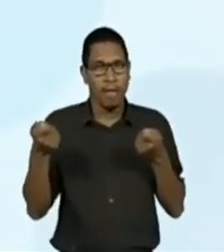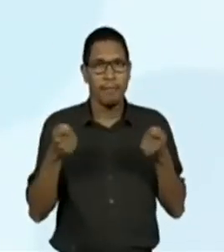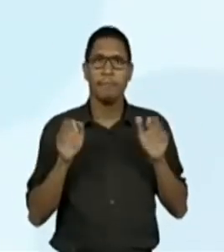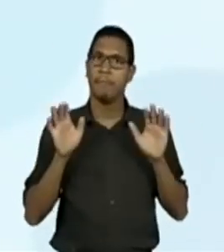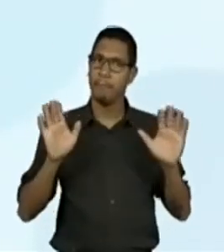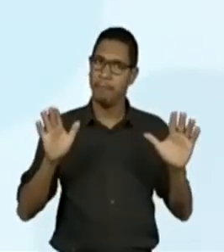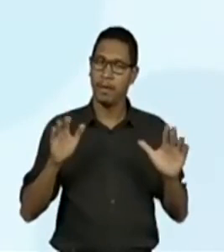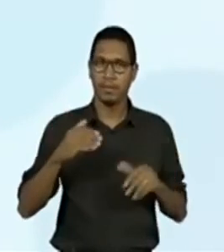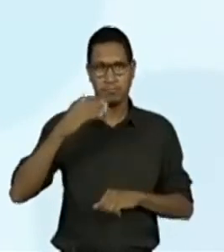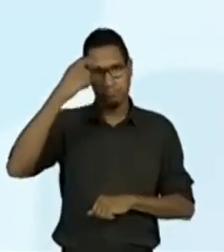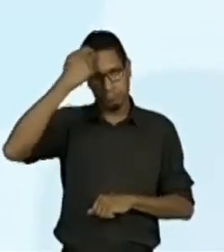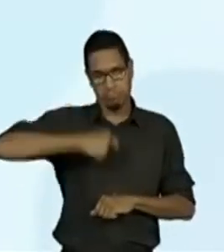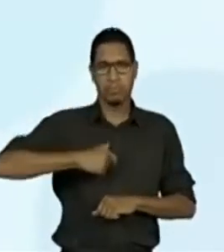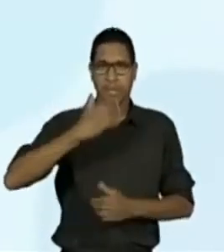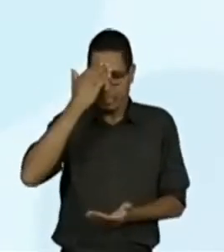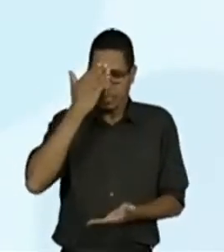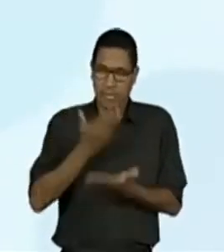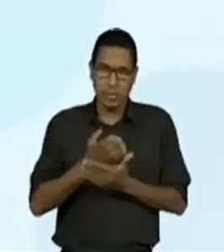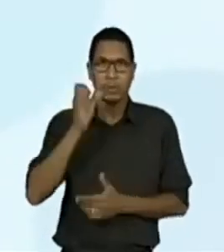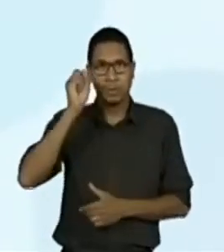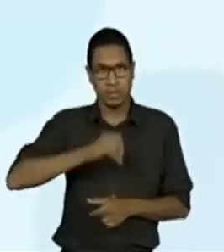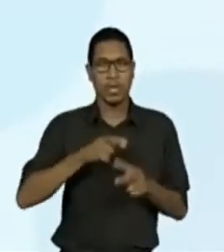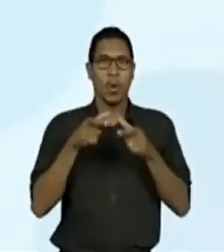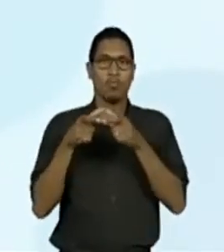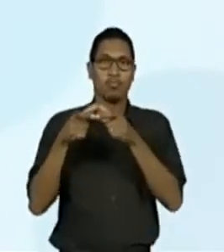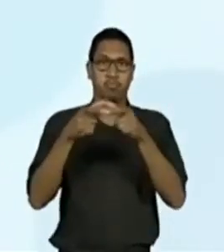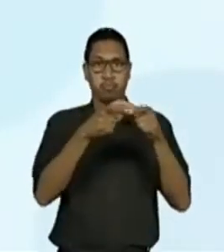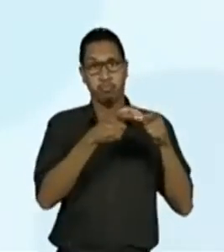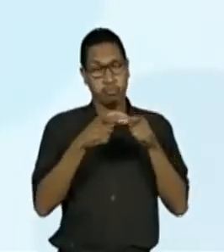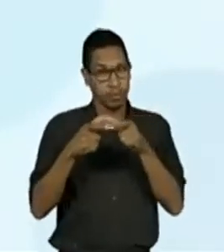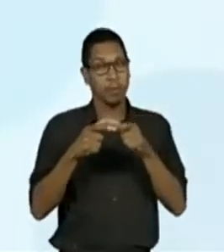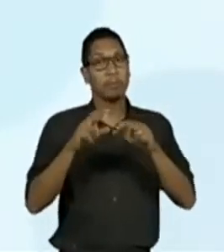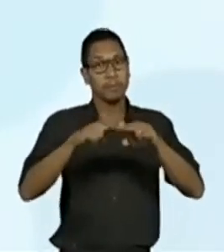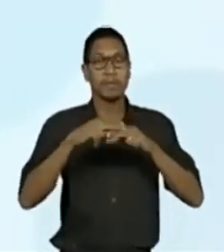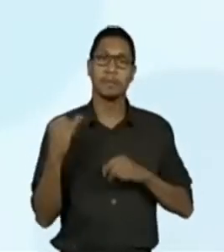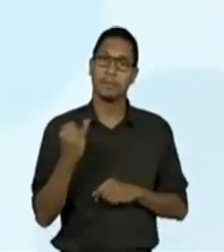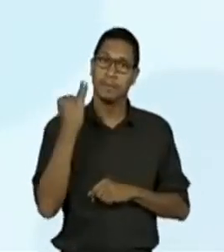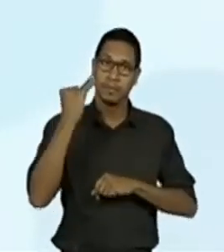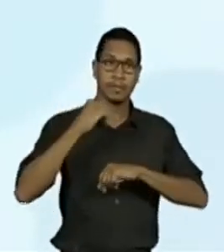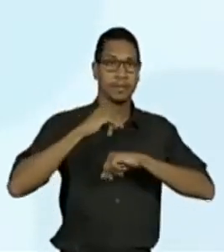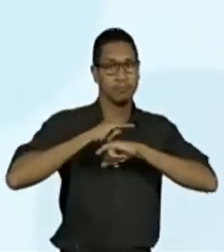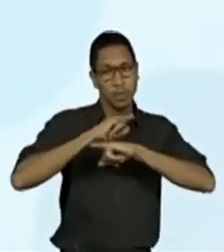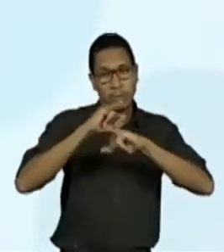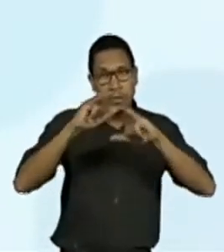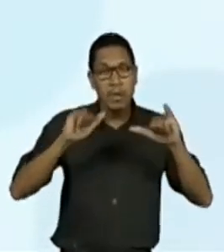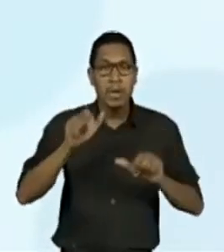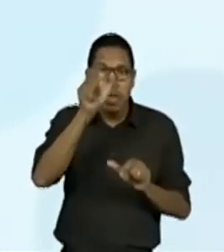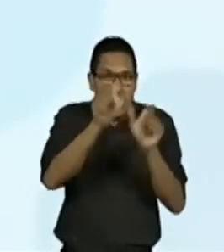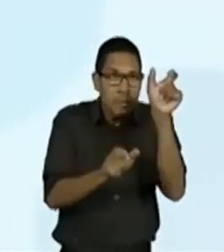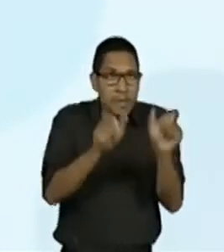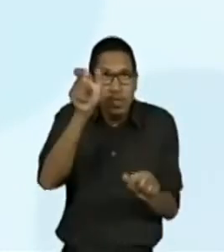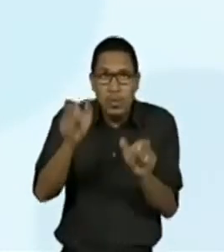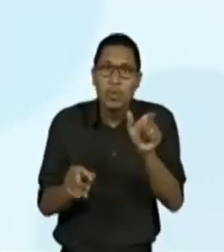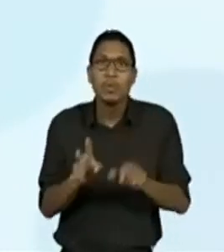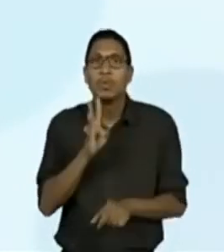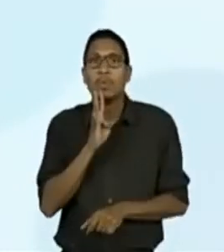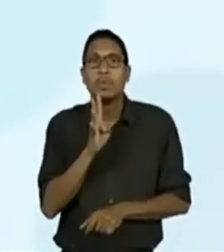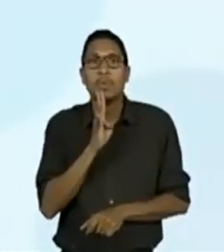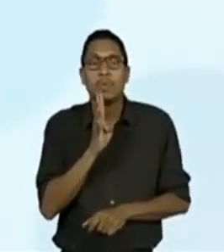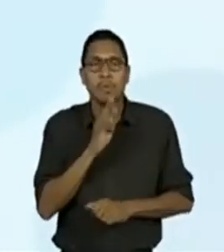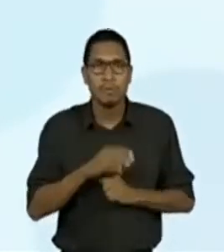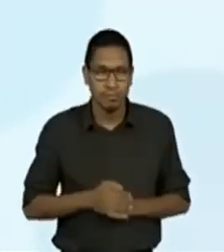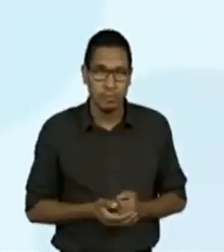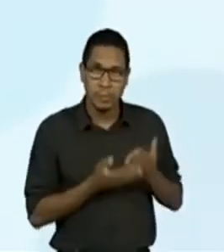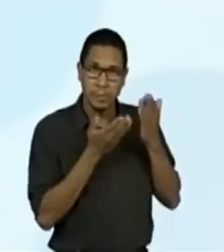discos voadores, acho importante falar mais disso para as pessoas conhecerem. Os ufólogos com o